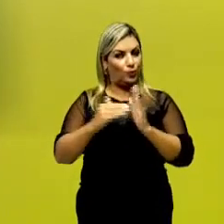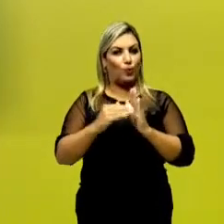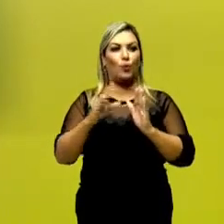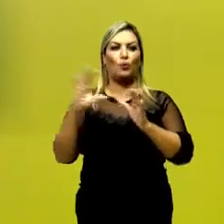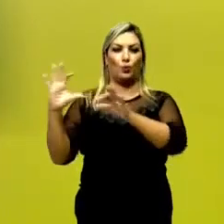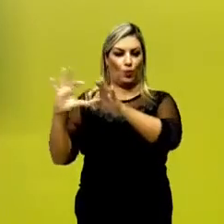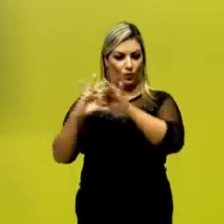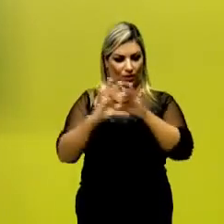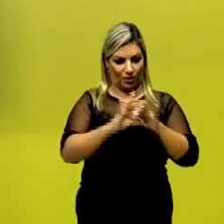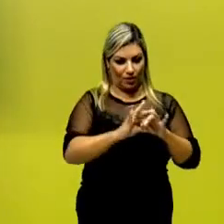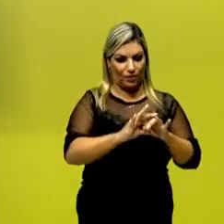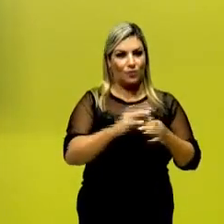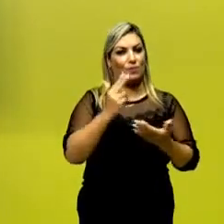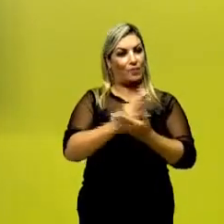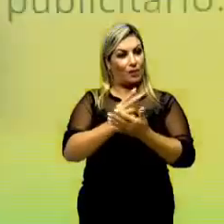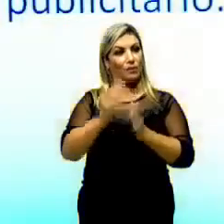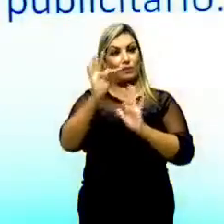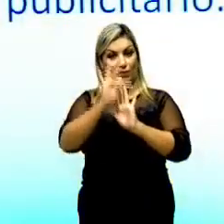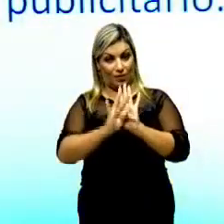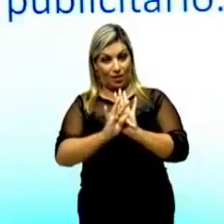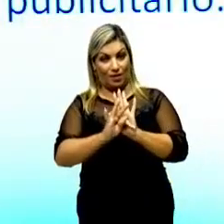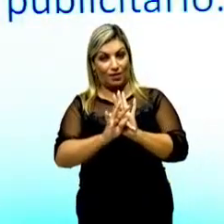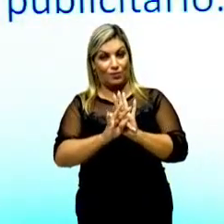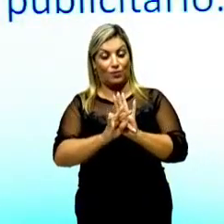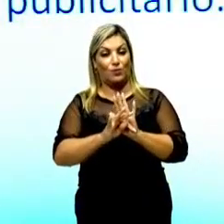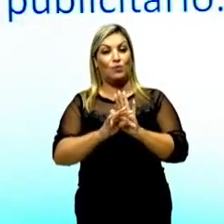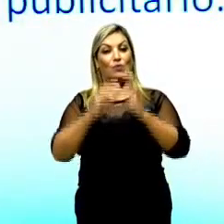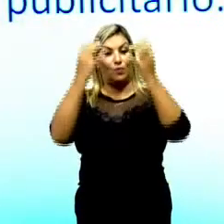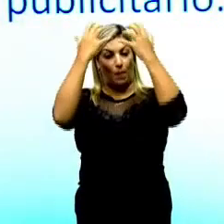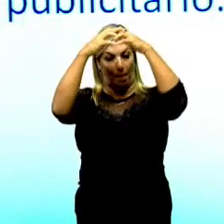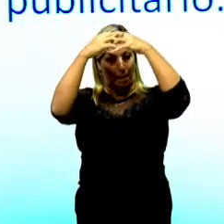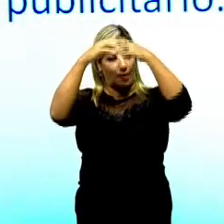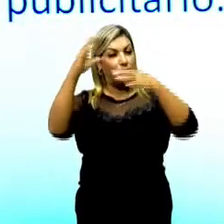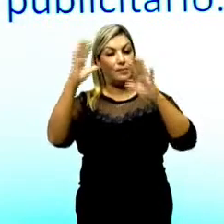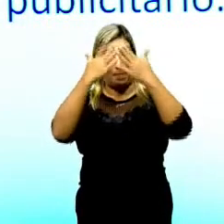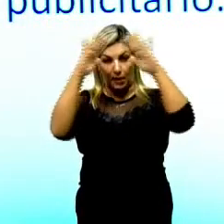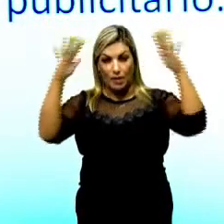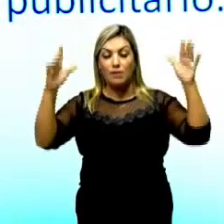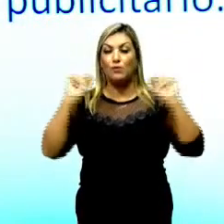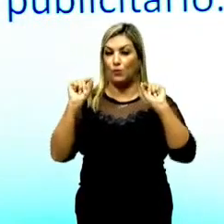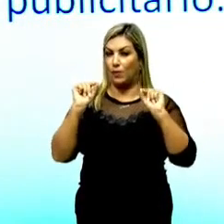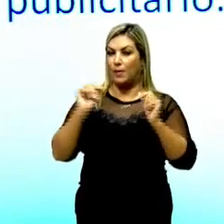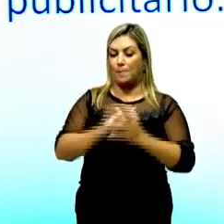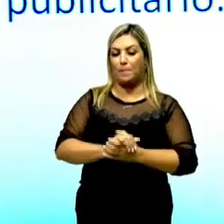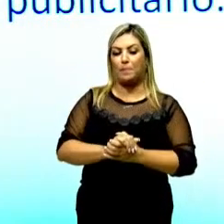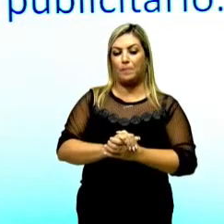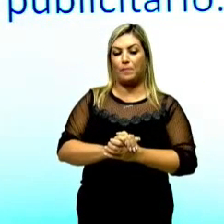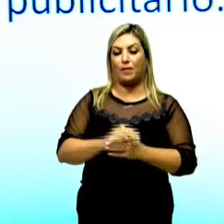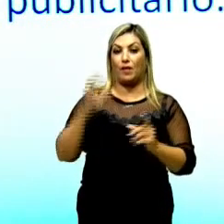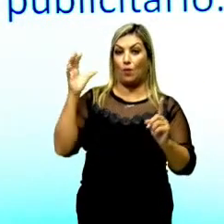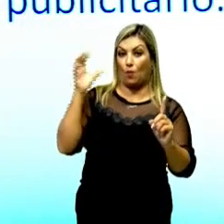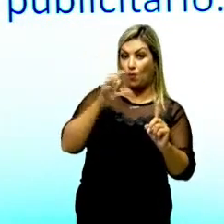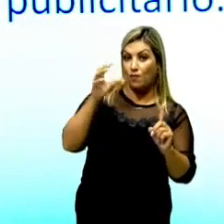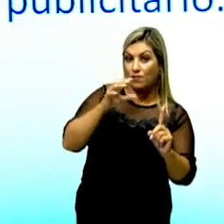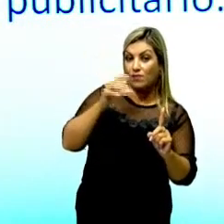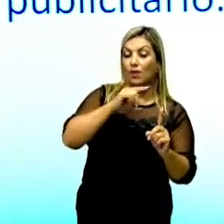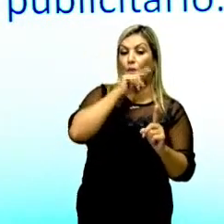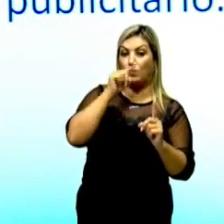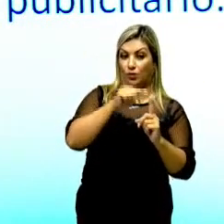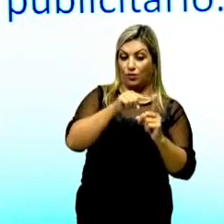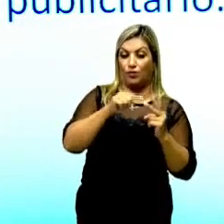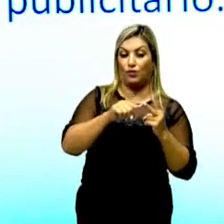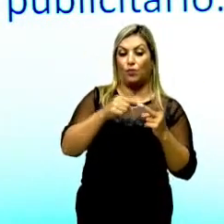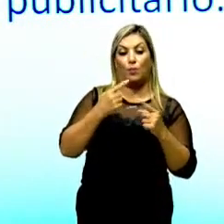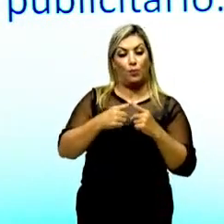contexto. Sobre o mesmo texto, Mentes Brilhantes, tem o objetivo de convencer, convencer, pois